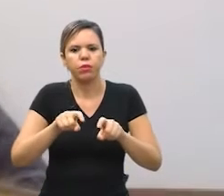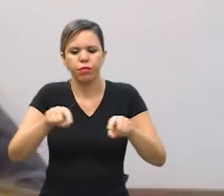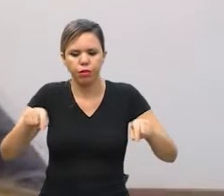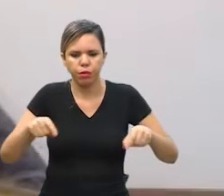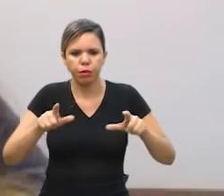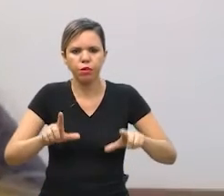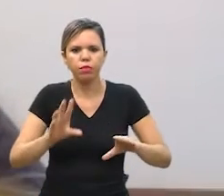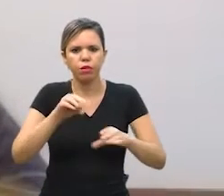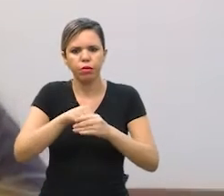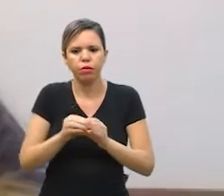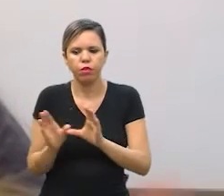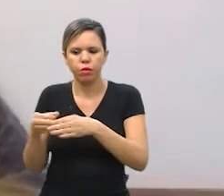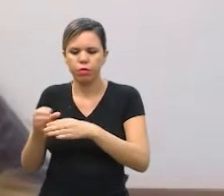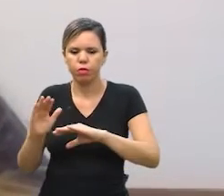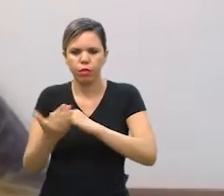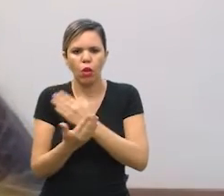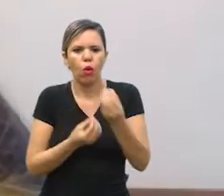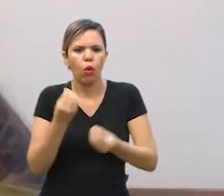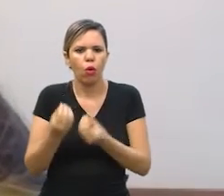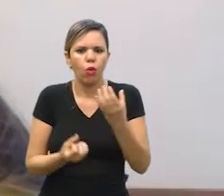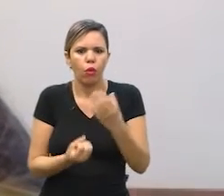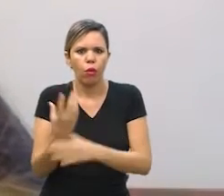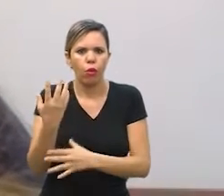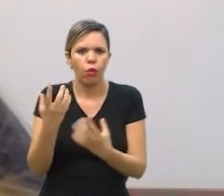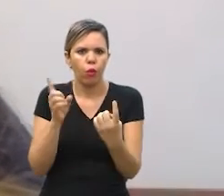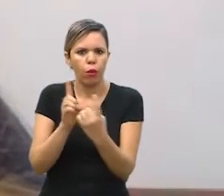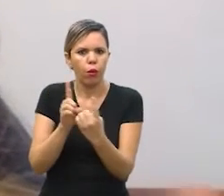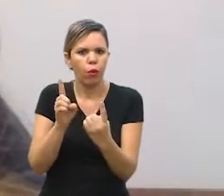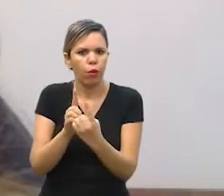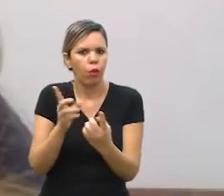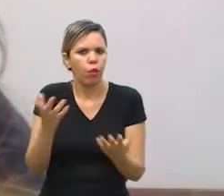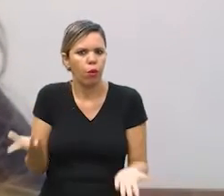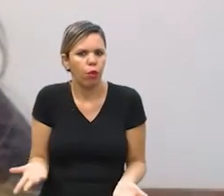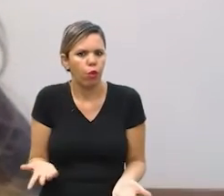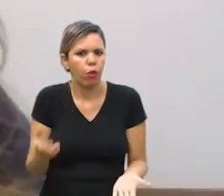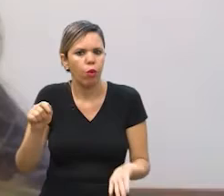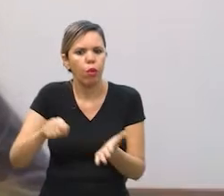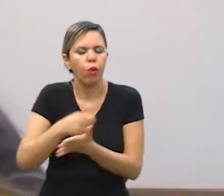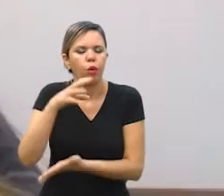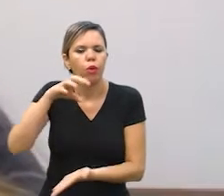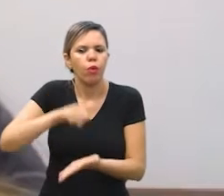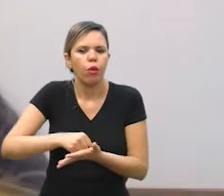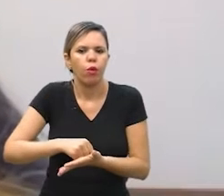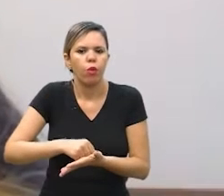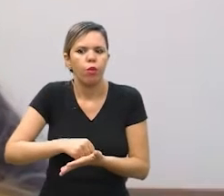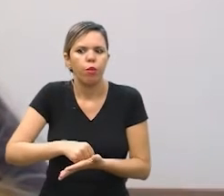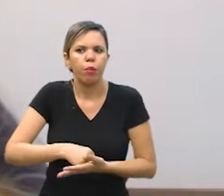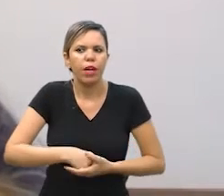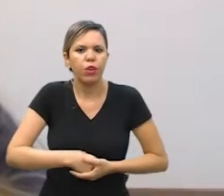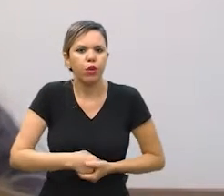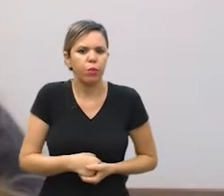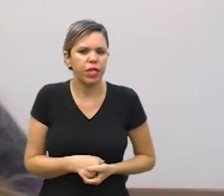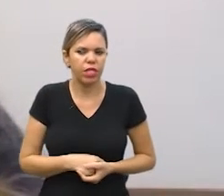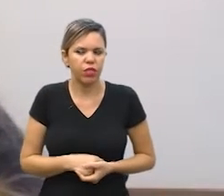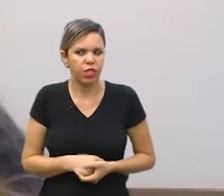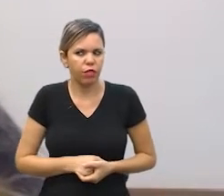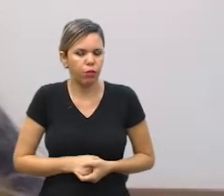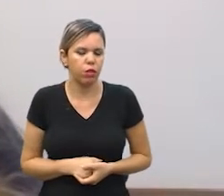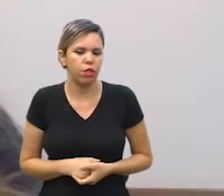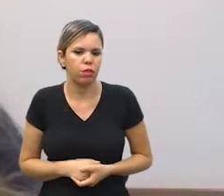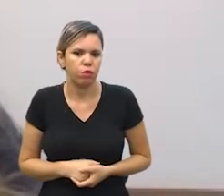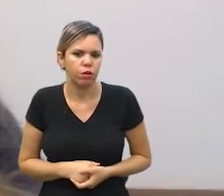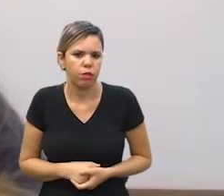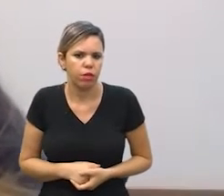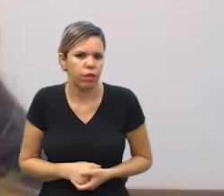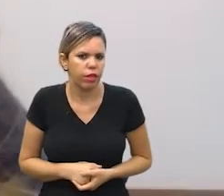comunidades o que é tal cabine de teleatendimento que a gente escreveu lá a gente começou a perceber que